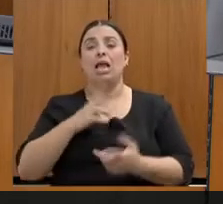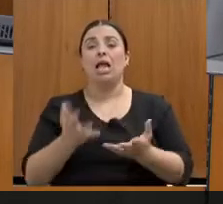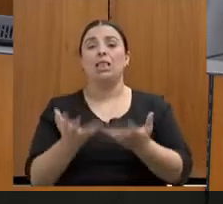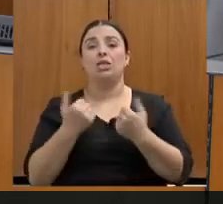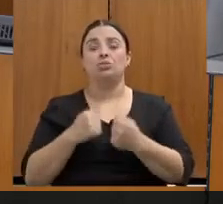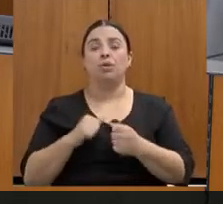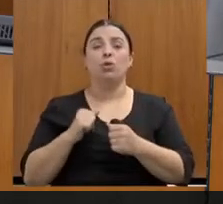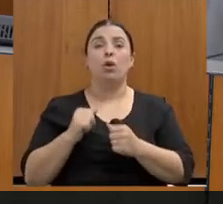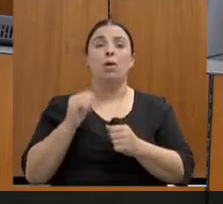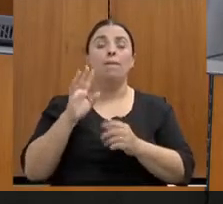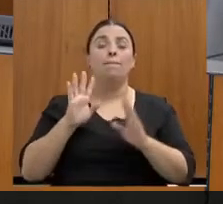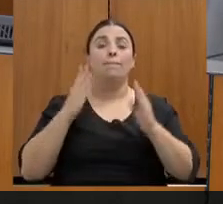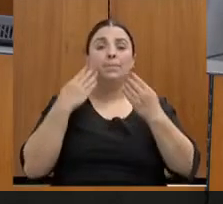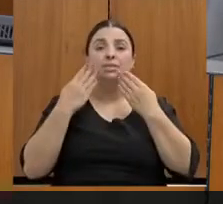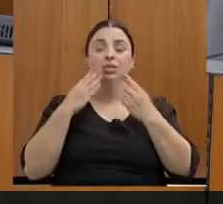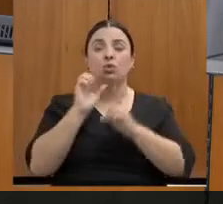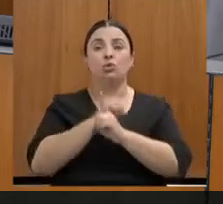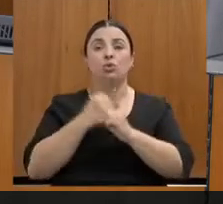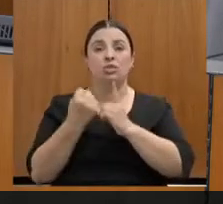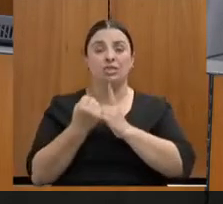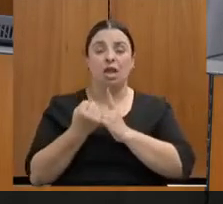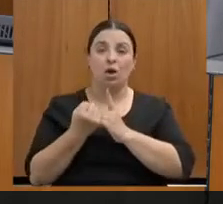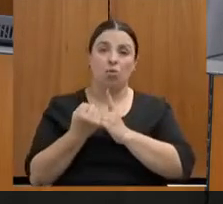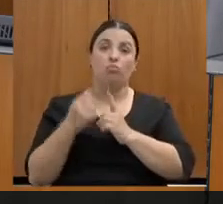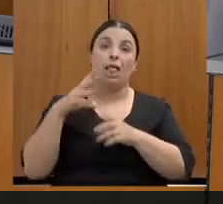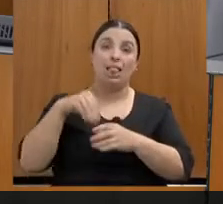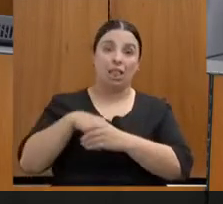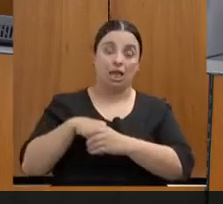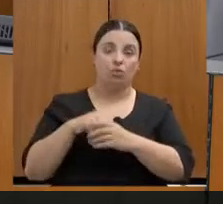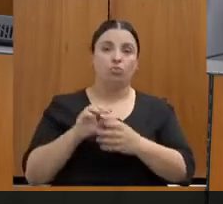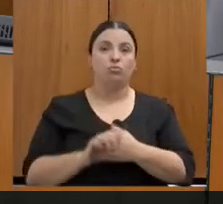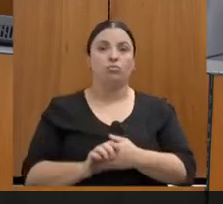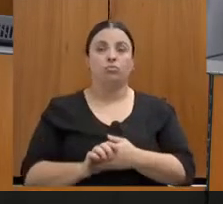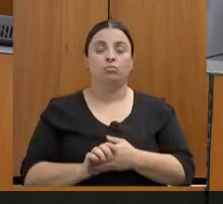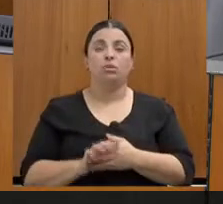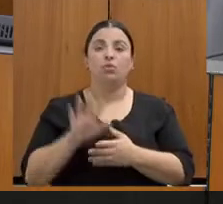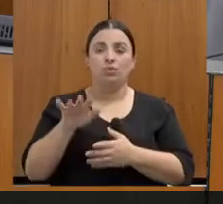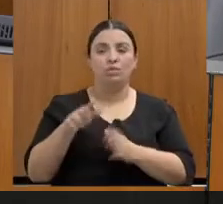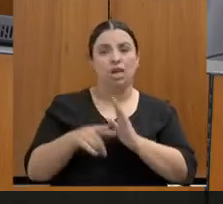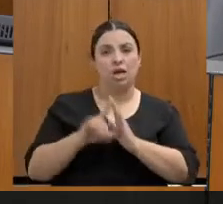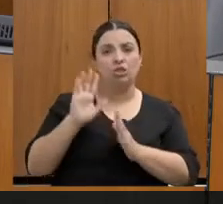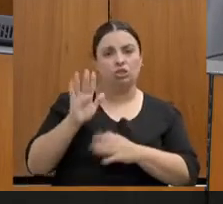interna? Já foi dito aqui que não existe na Polícia Civil